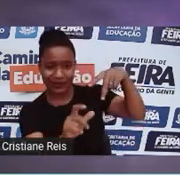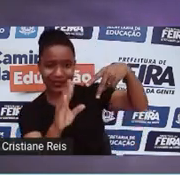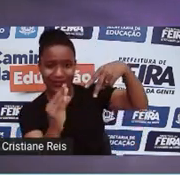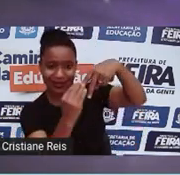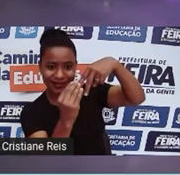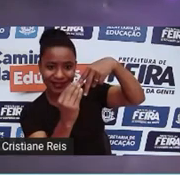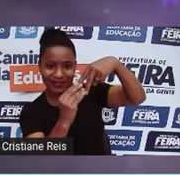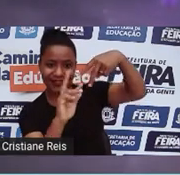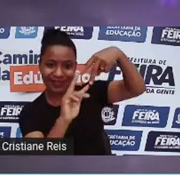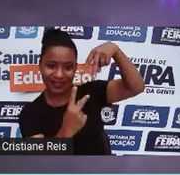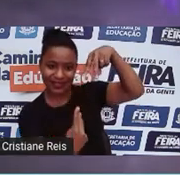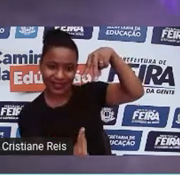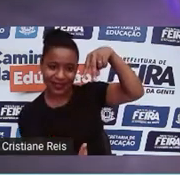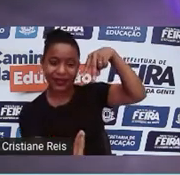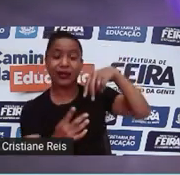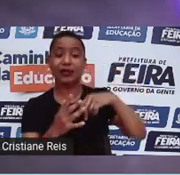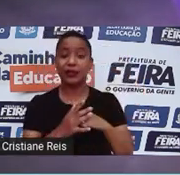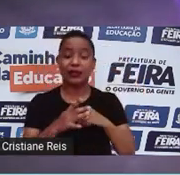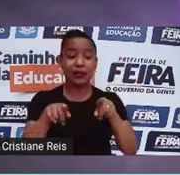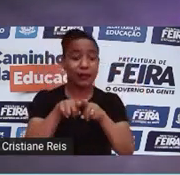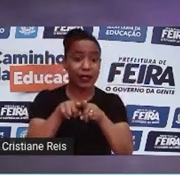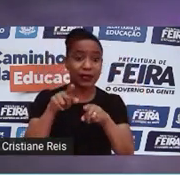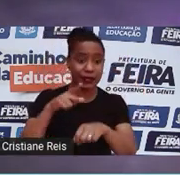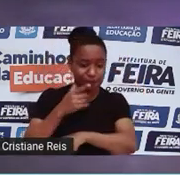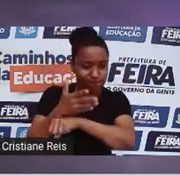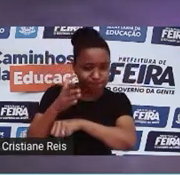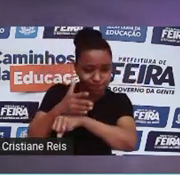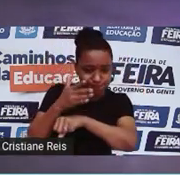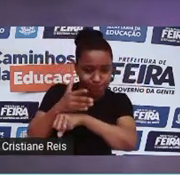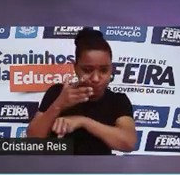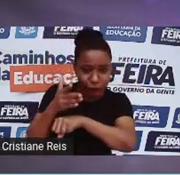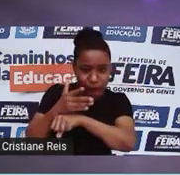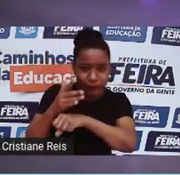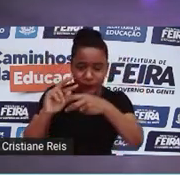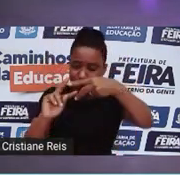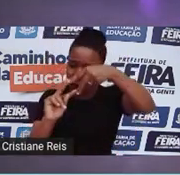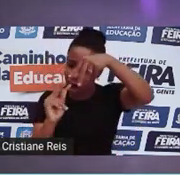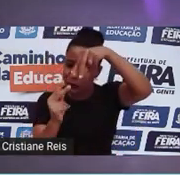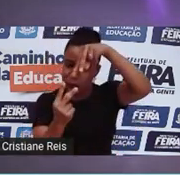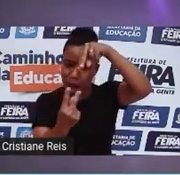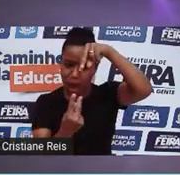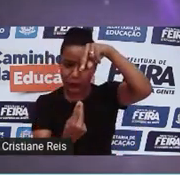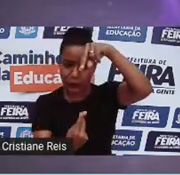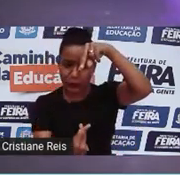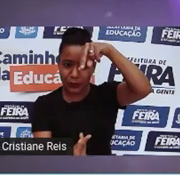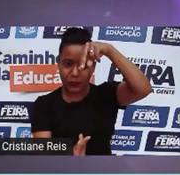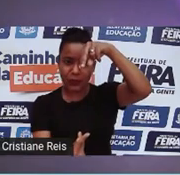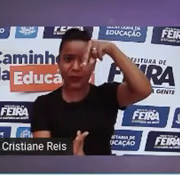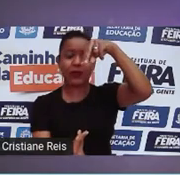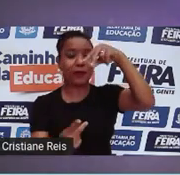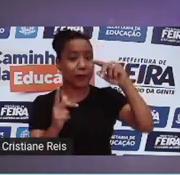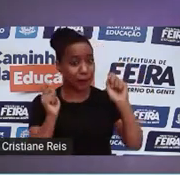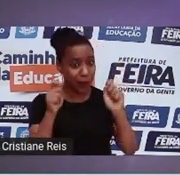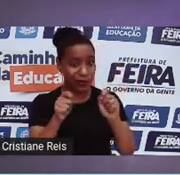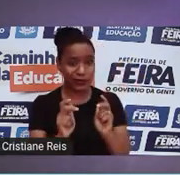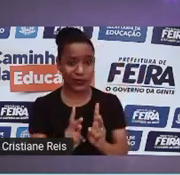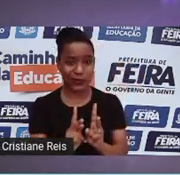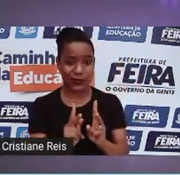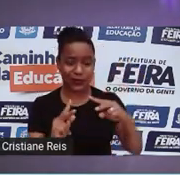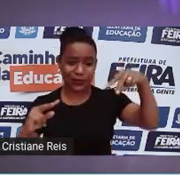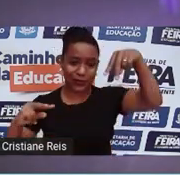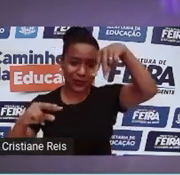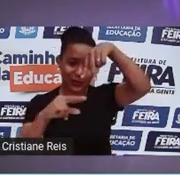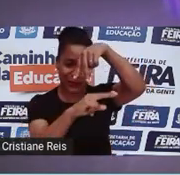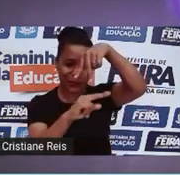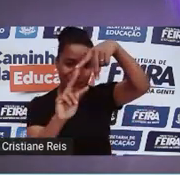desenvolveram uma ferramenta que permite simplesmente cortar um pedaço do DNA. Ou então,